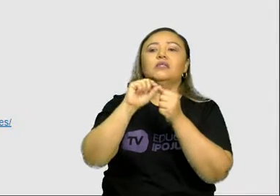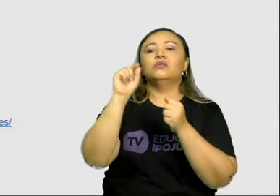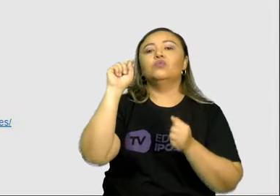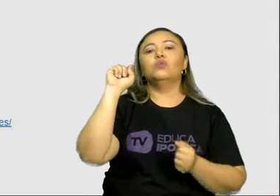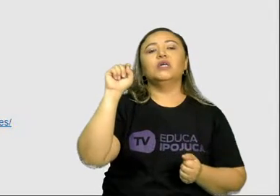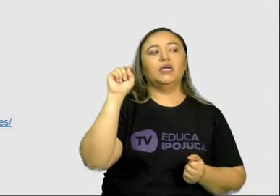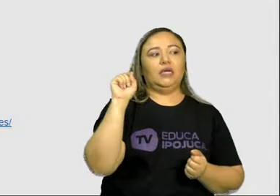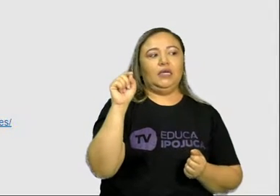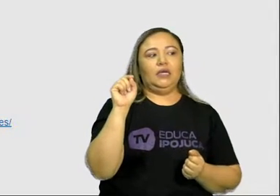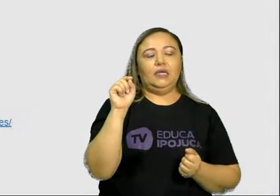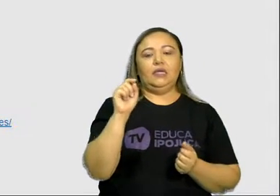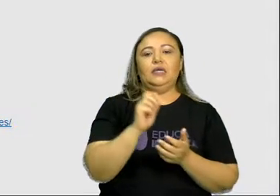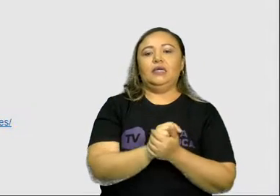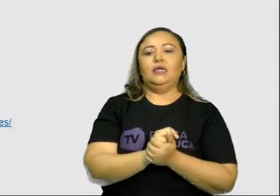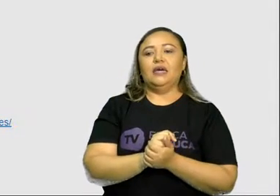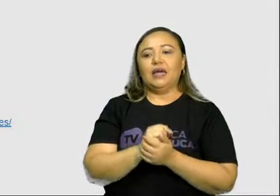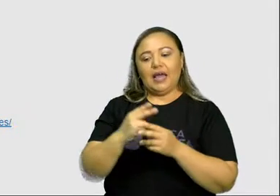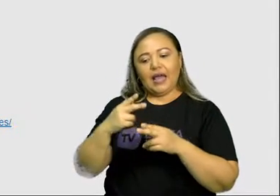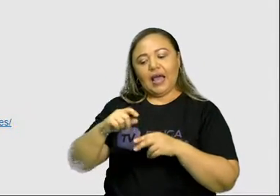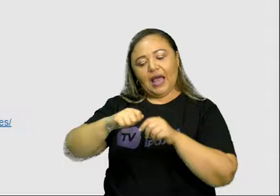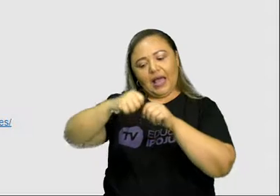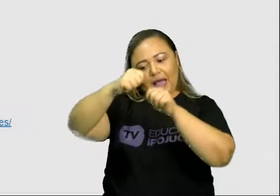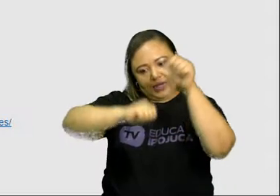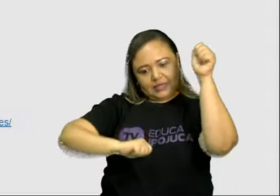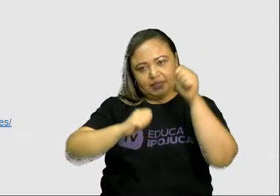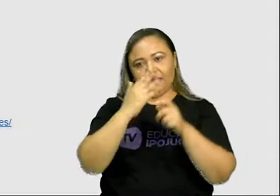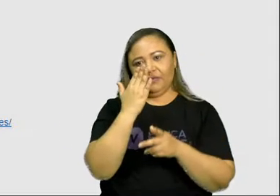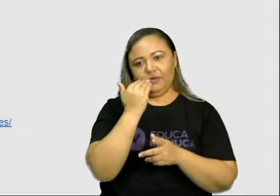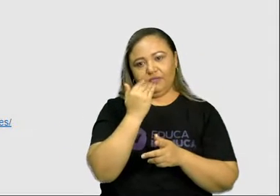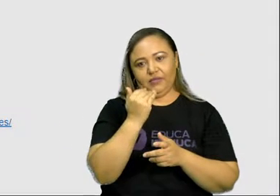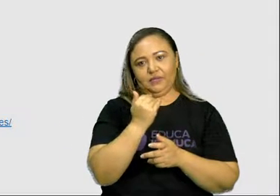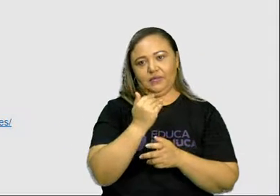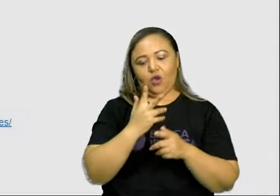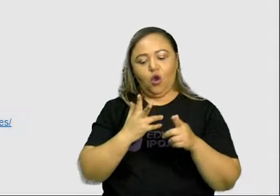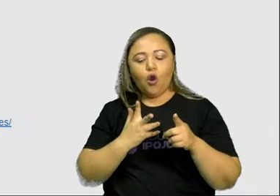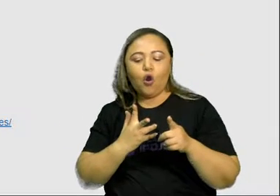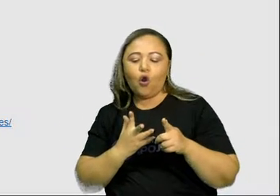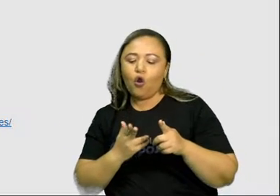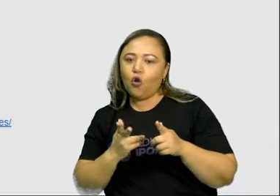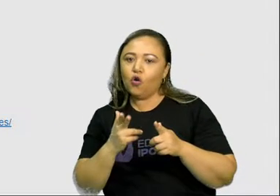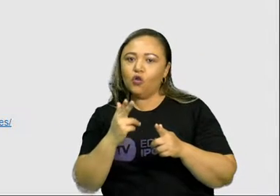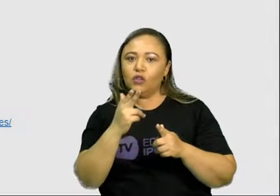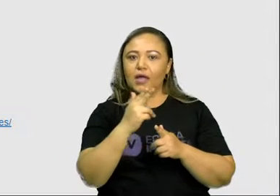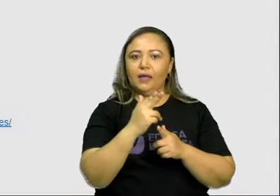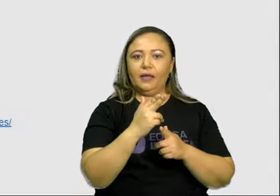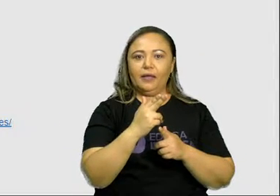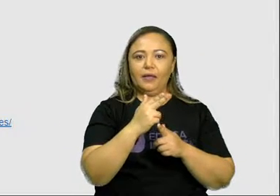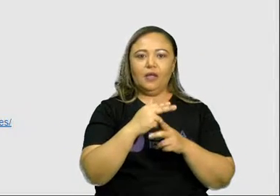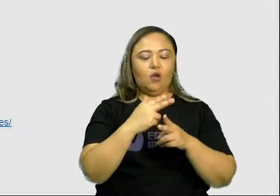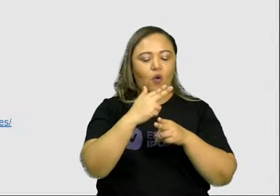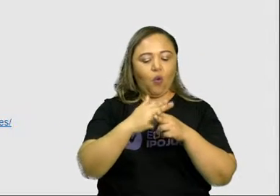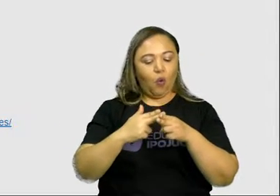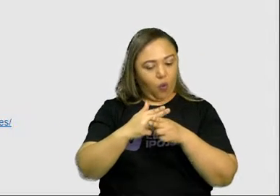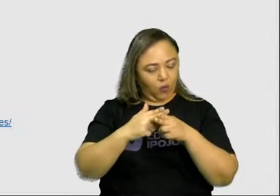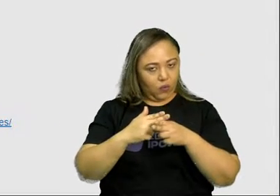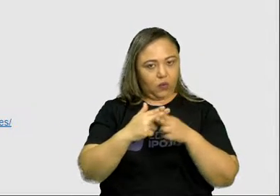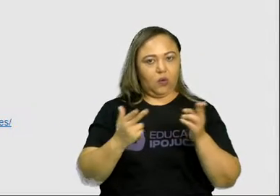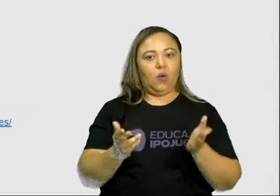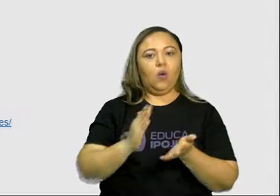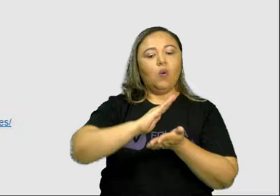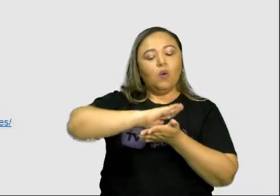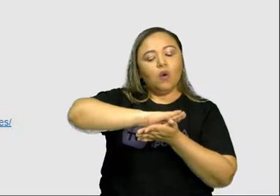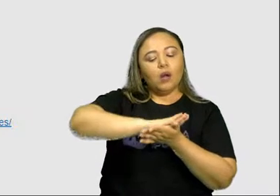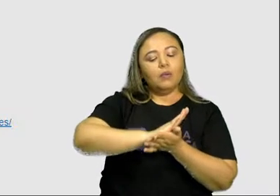Rasgam os alimentos, cortam os alimentos, amassam os alimentos. Se você pegar uma